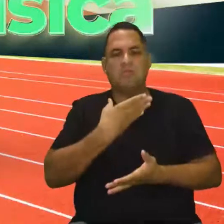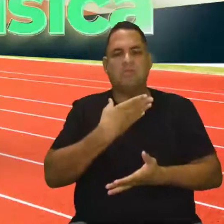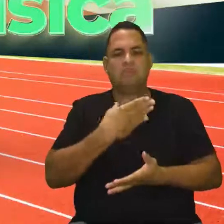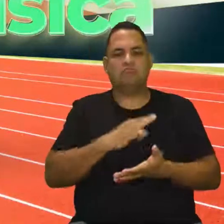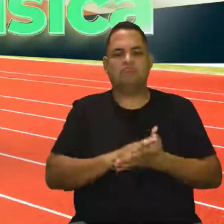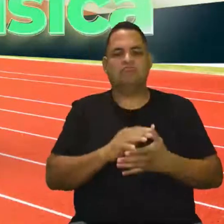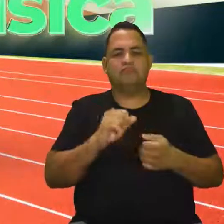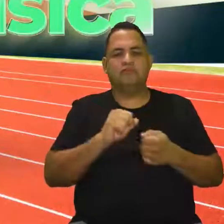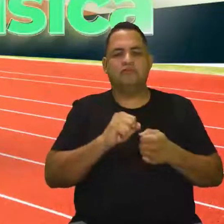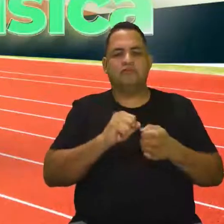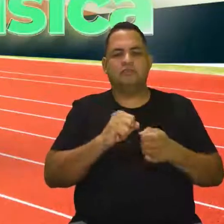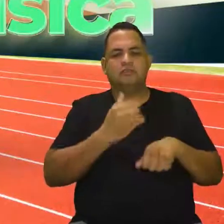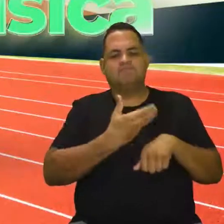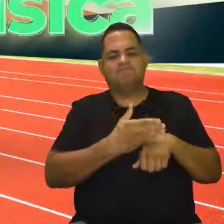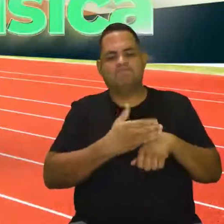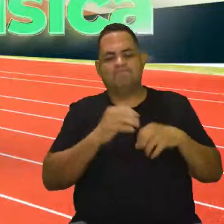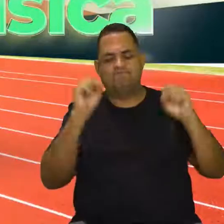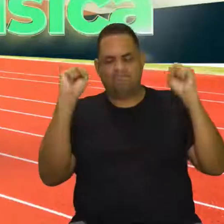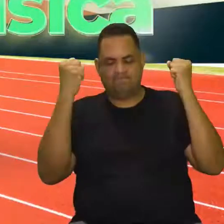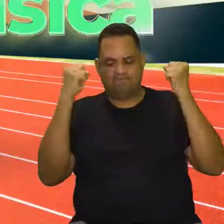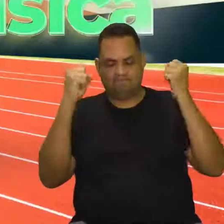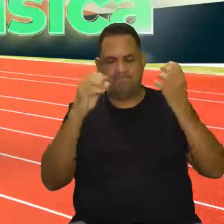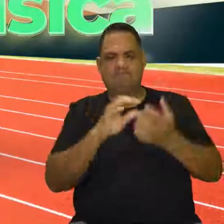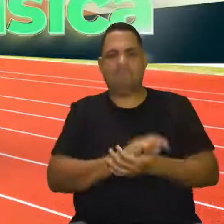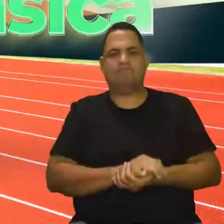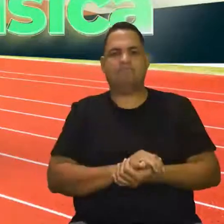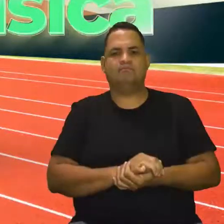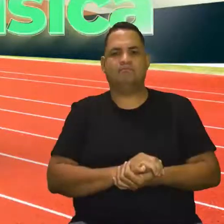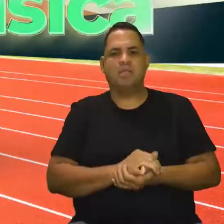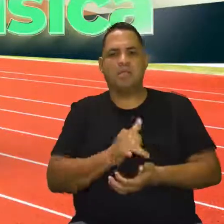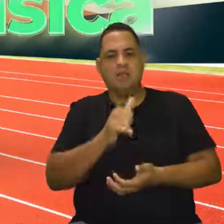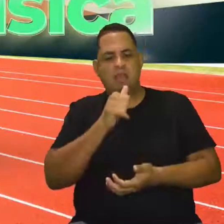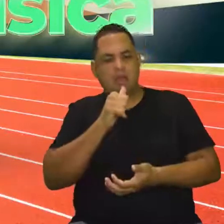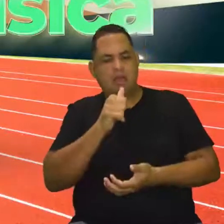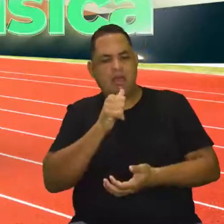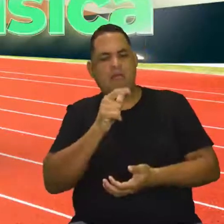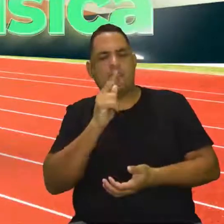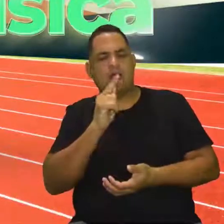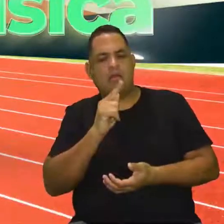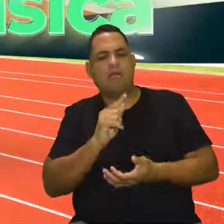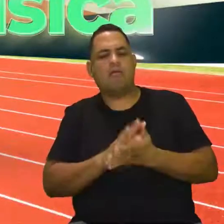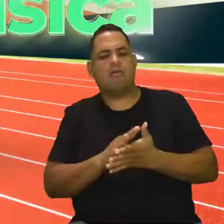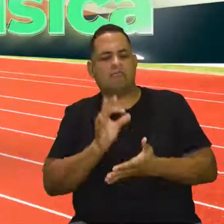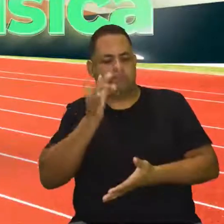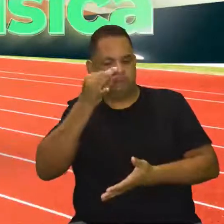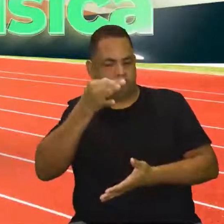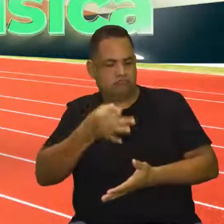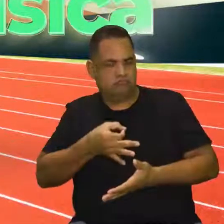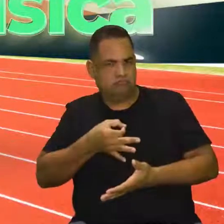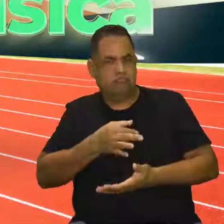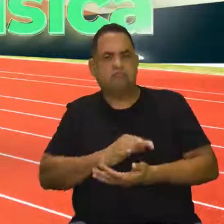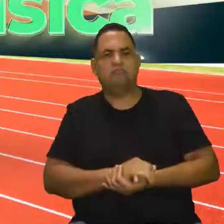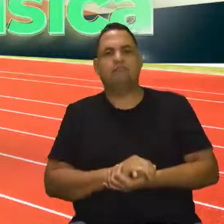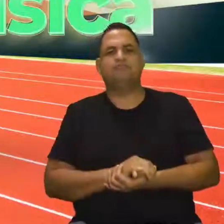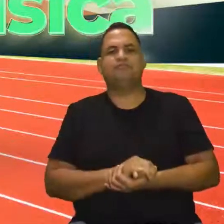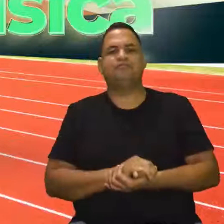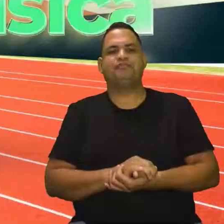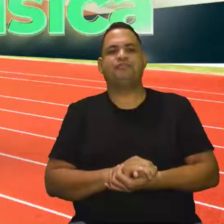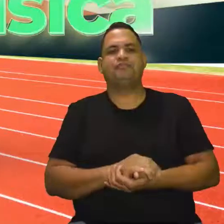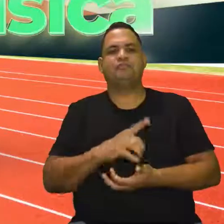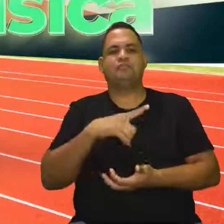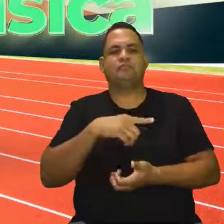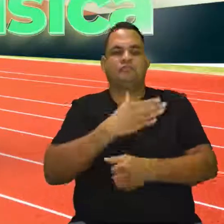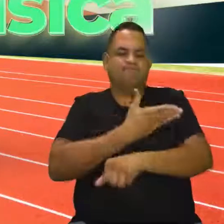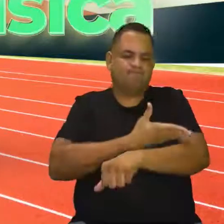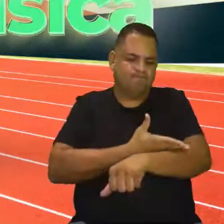Realizando exercícios físicos? Me hidratando de forma adequada? Né? Tenho